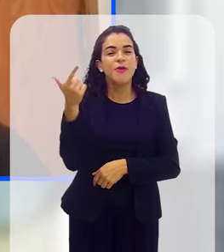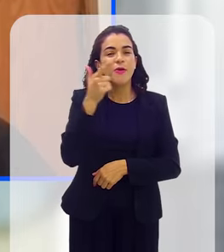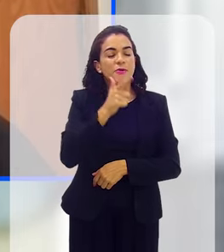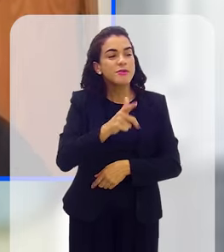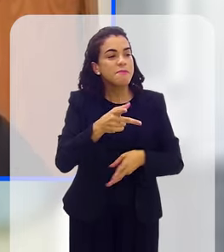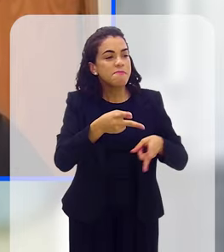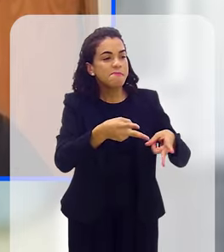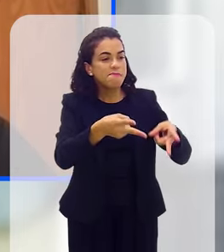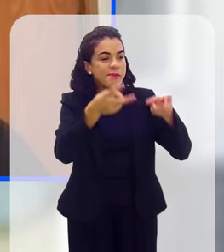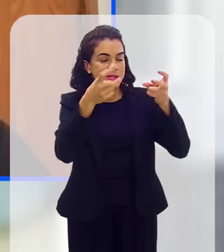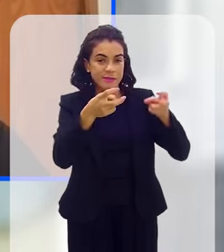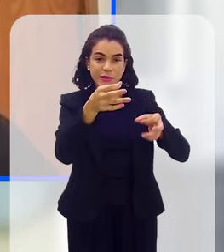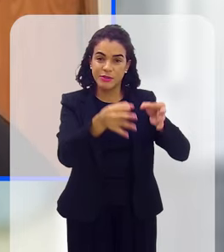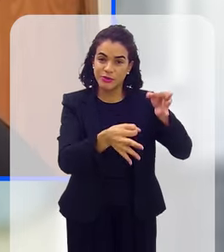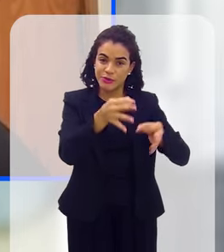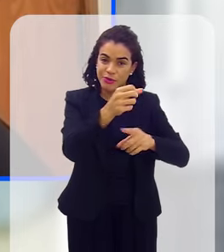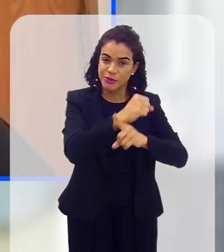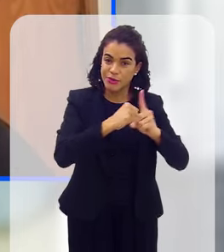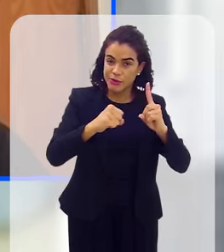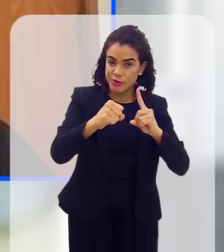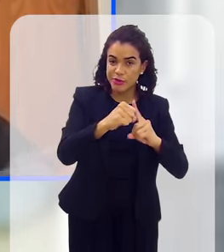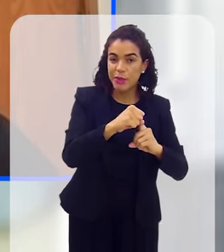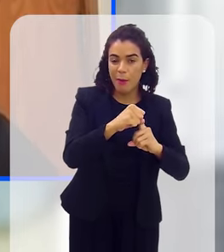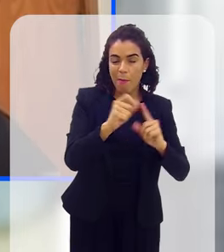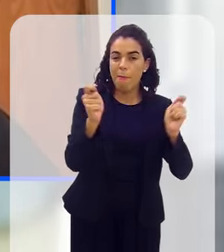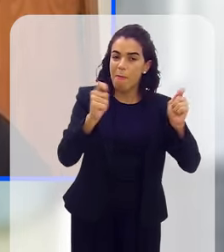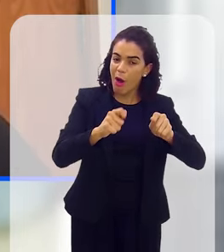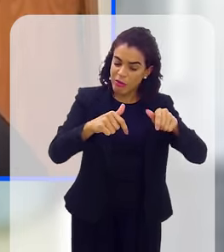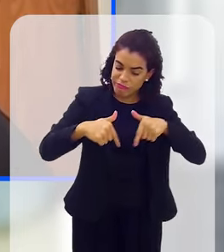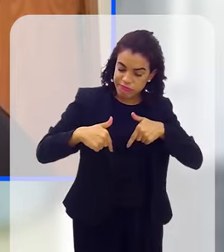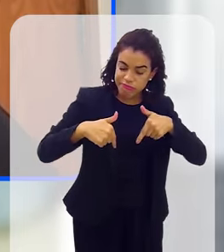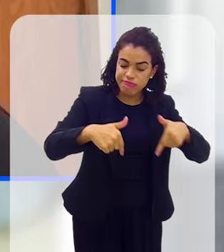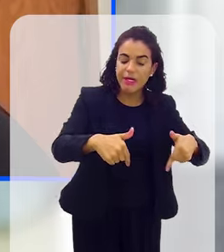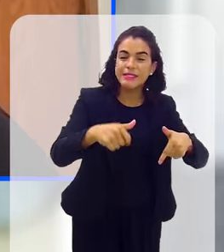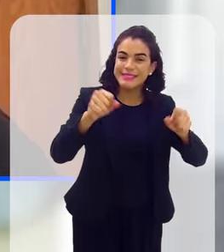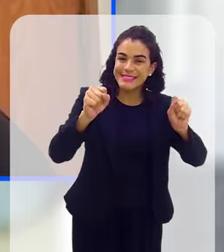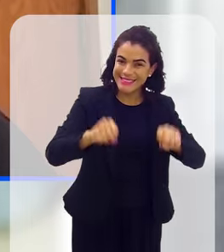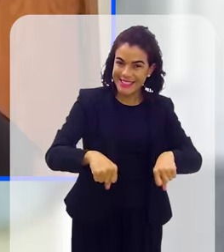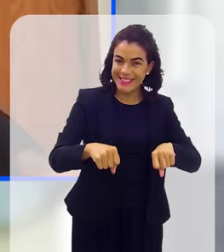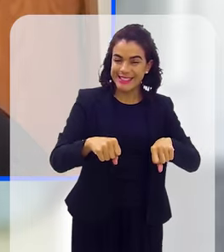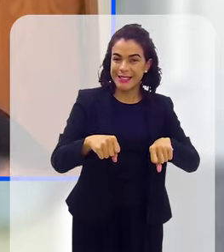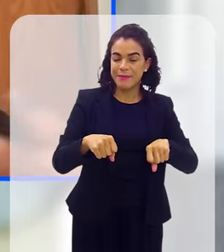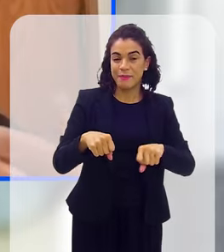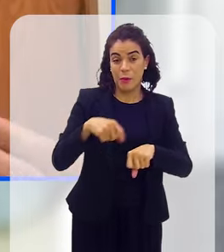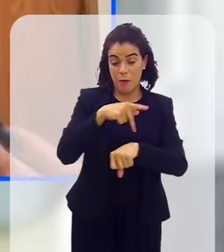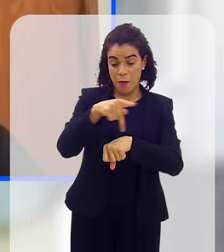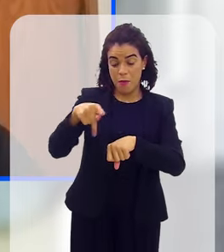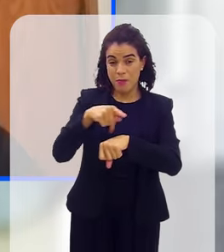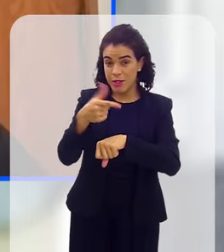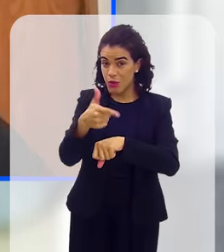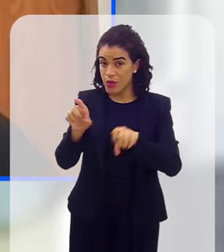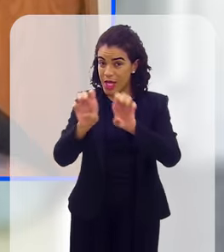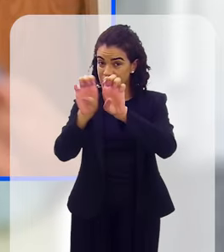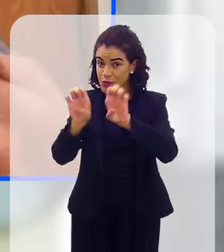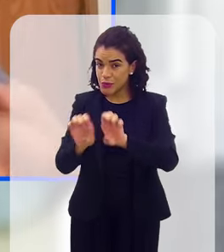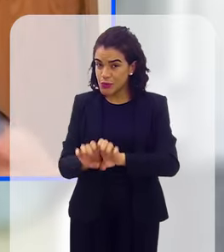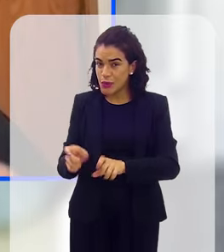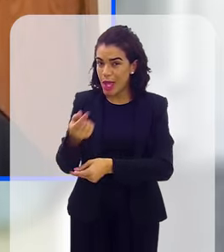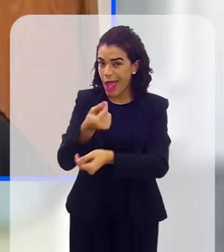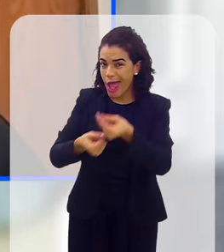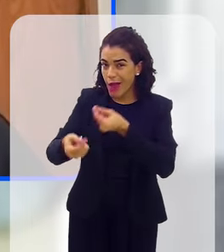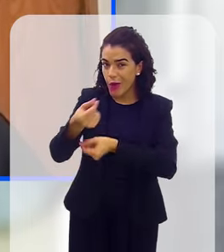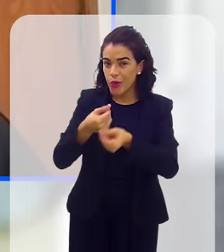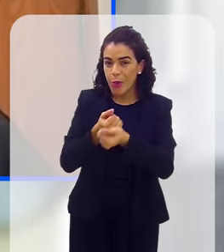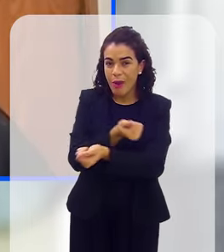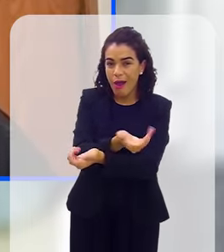perceber que a justiça social pode ser realizada assim. Ainda que o país não tenha estrutura econômica, oferta